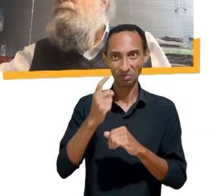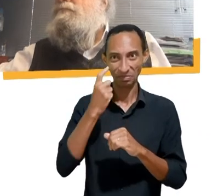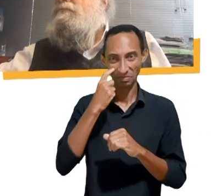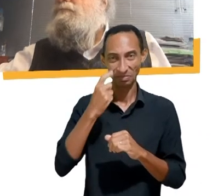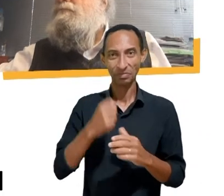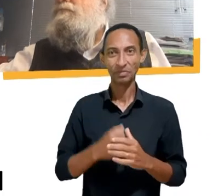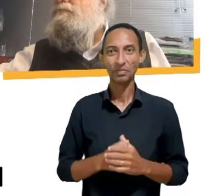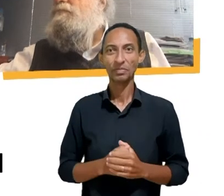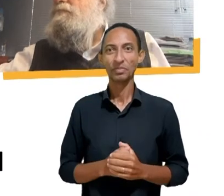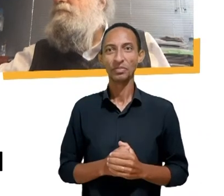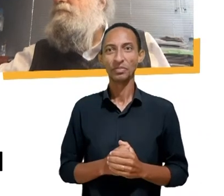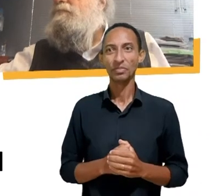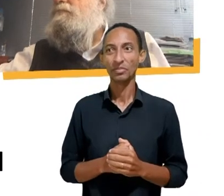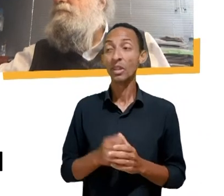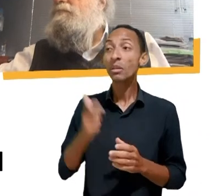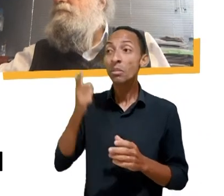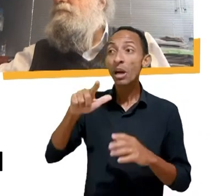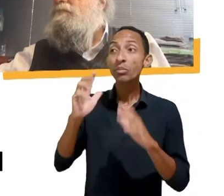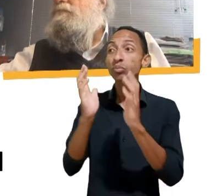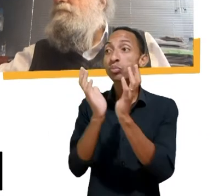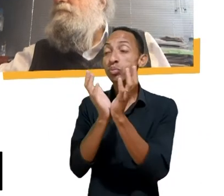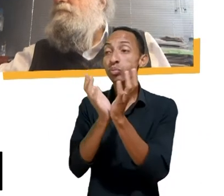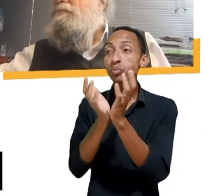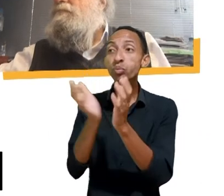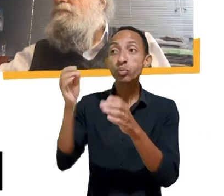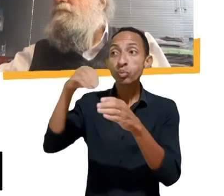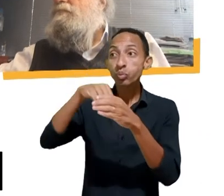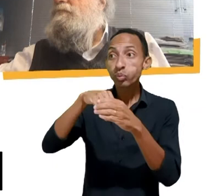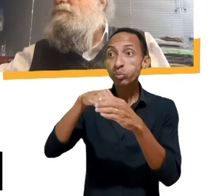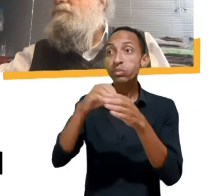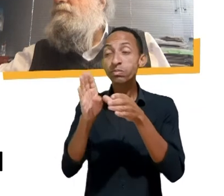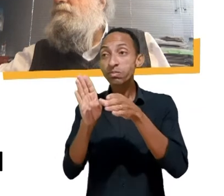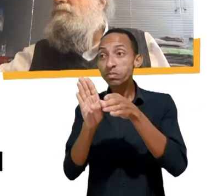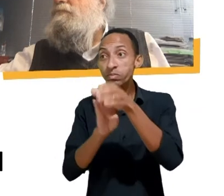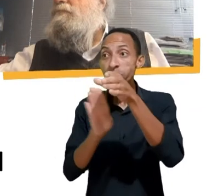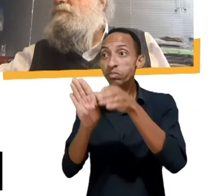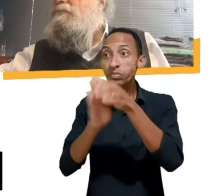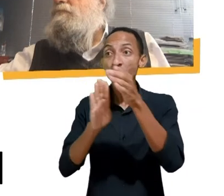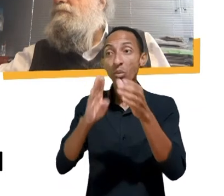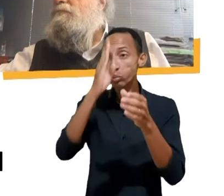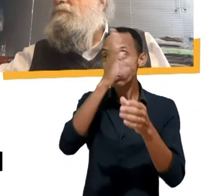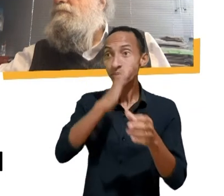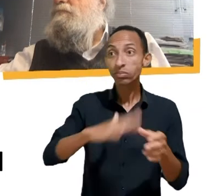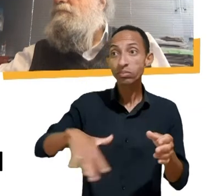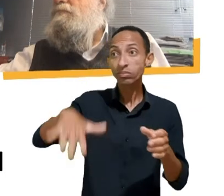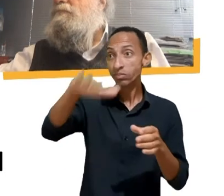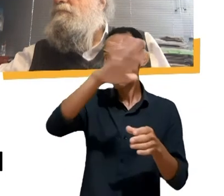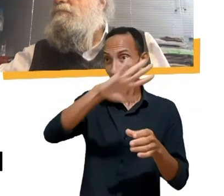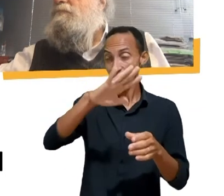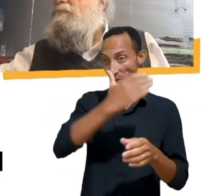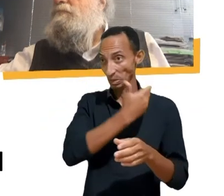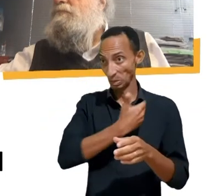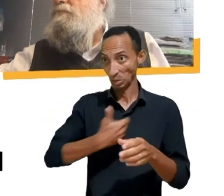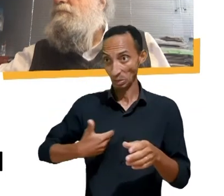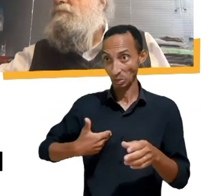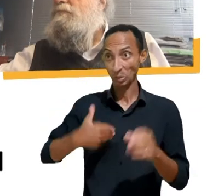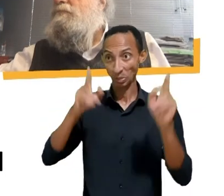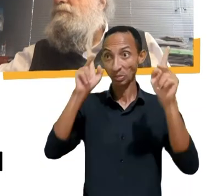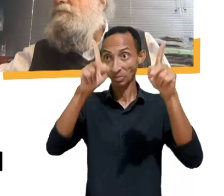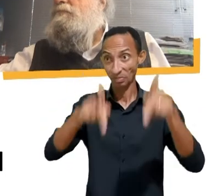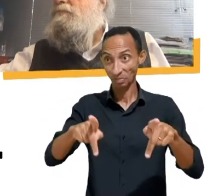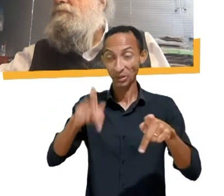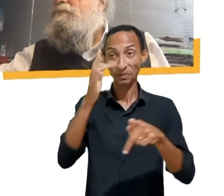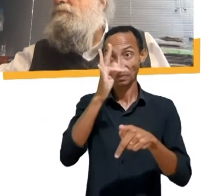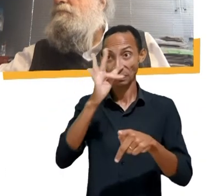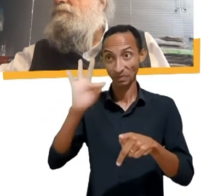Políticas Públicas da ISOC Brasil, servidor público federal, foi gestor do processo de elaboração coletiva do marco civil